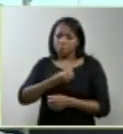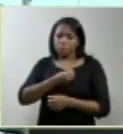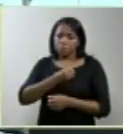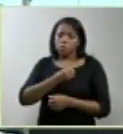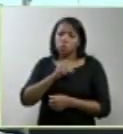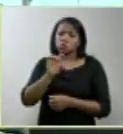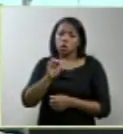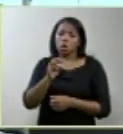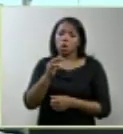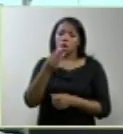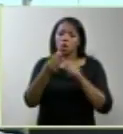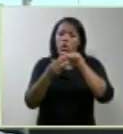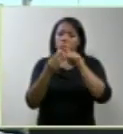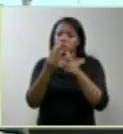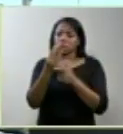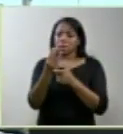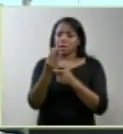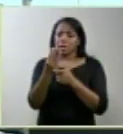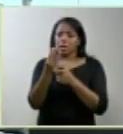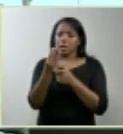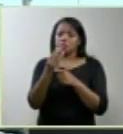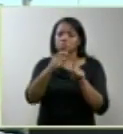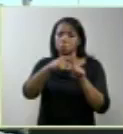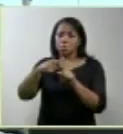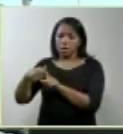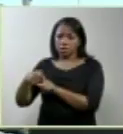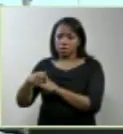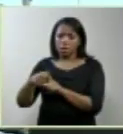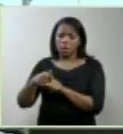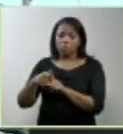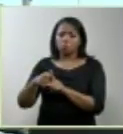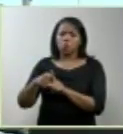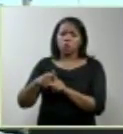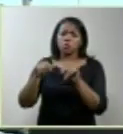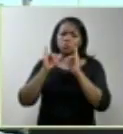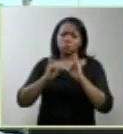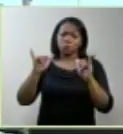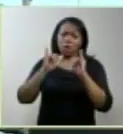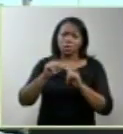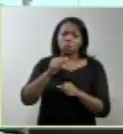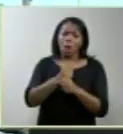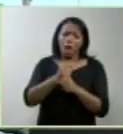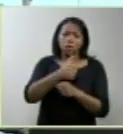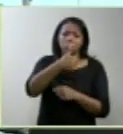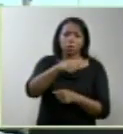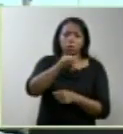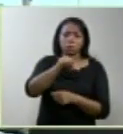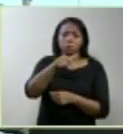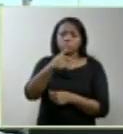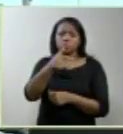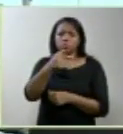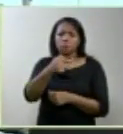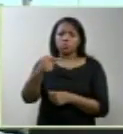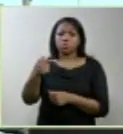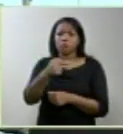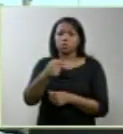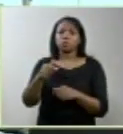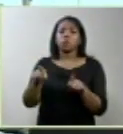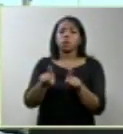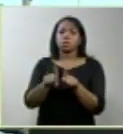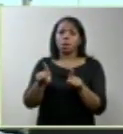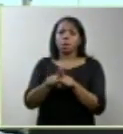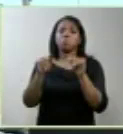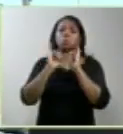meses. Isso é uma publicação do ano de 87. Ocasionalmente, sete a dez meses, uma publicação de 93.